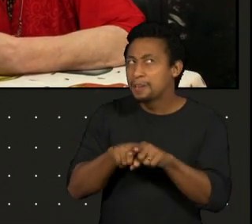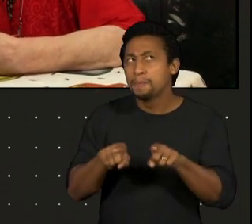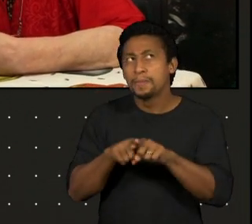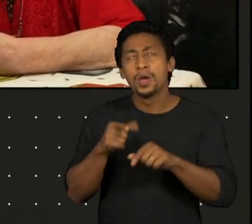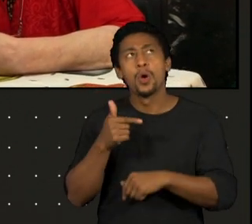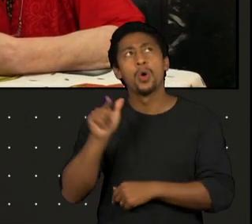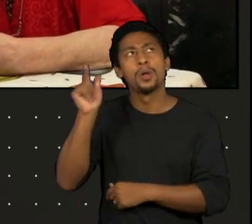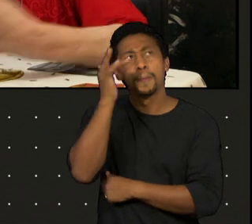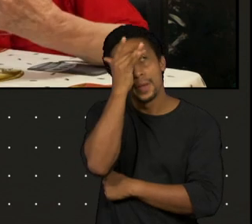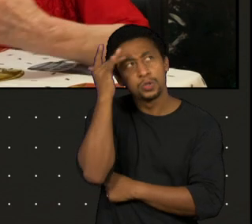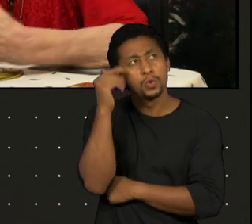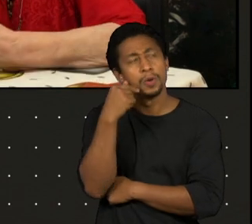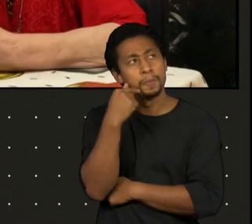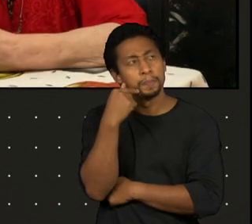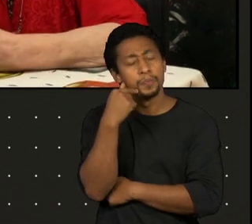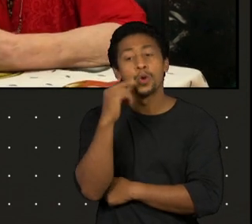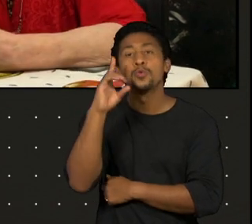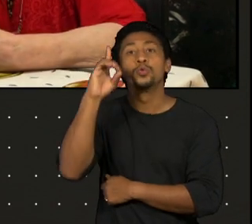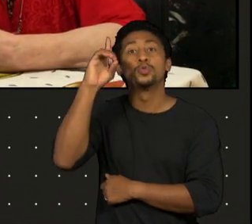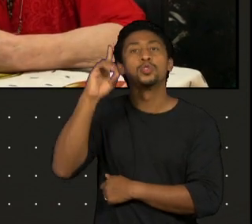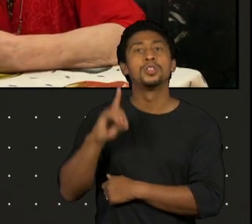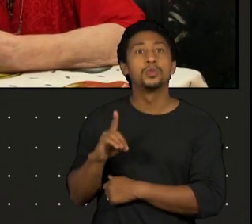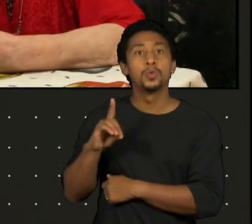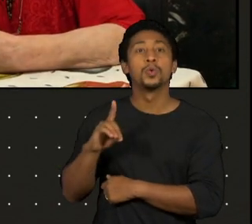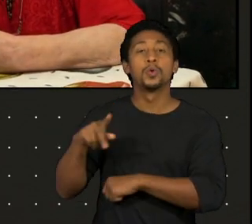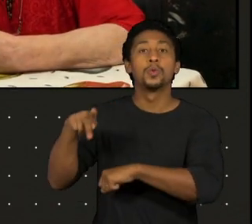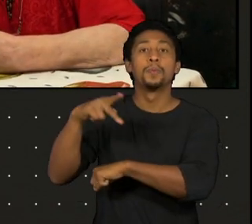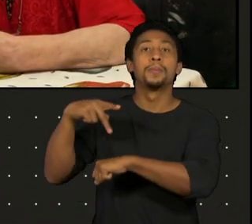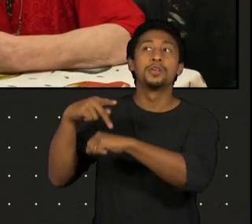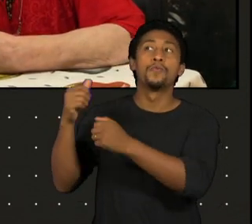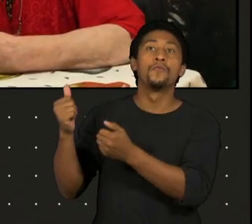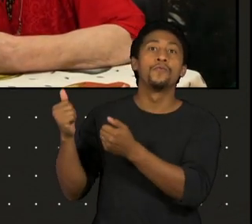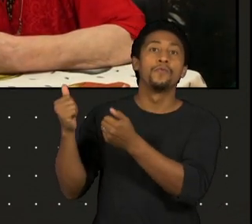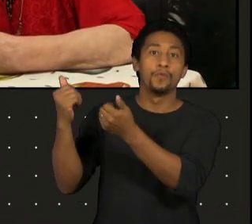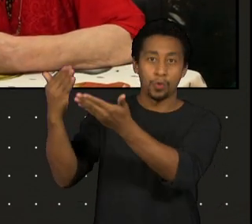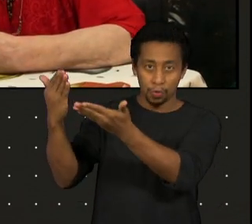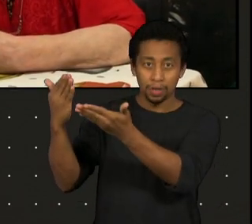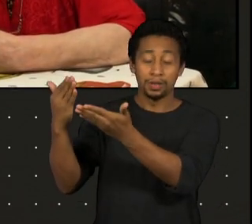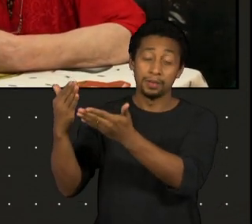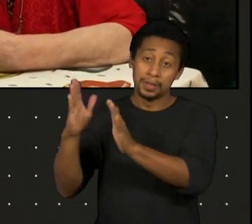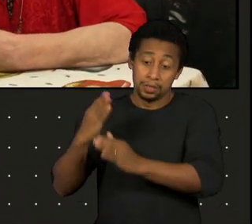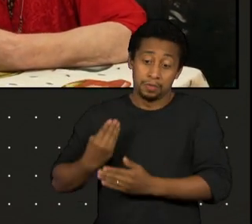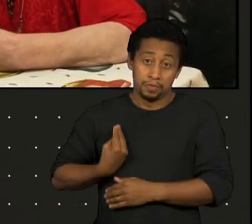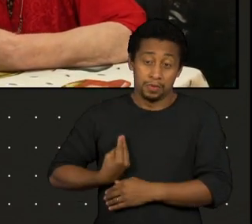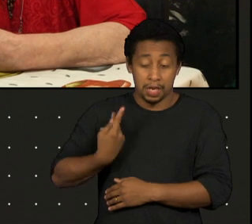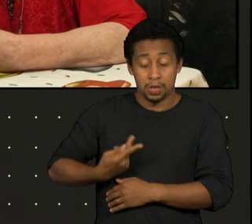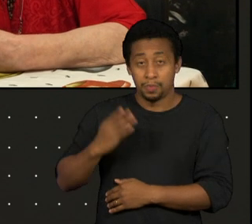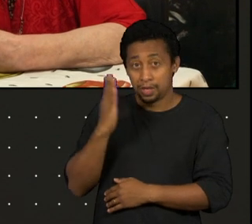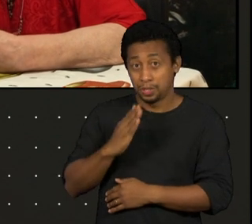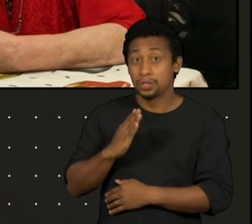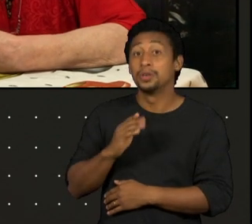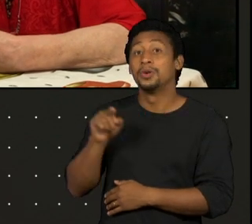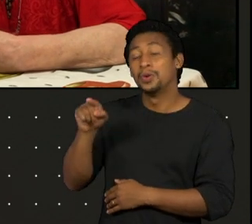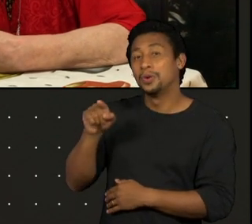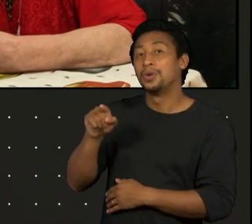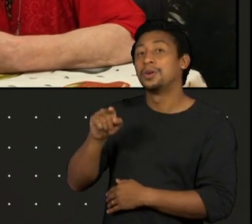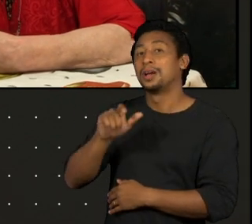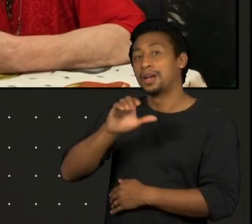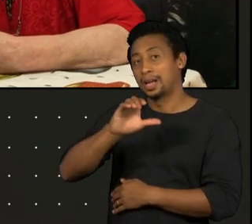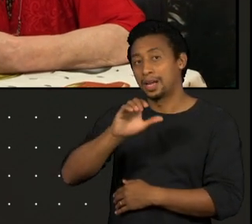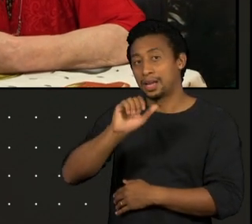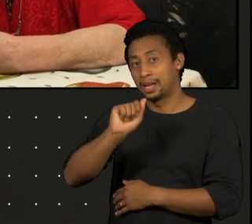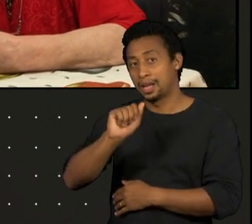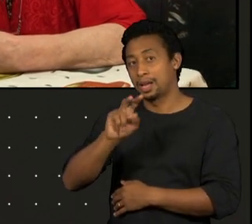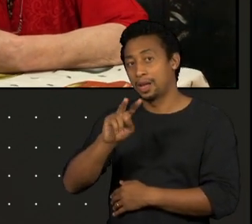presente o diretor internacional brasileiro, Alberto Cavalcante, os portugueses, Hélder, Mário